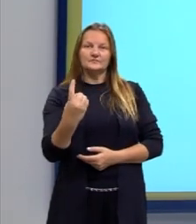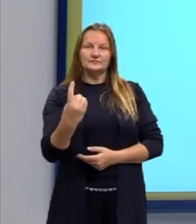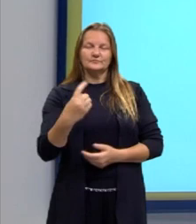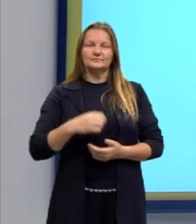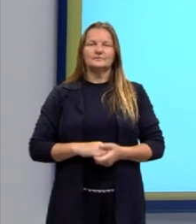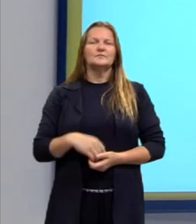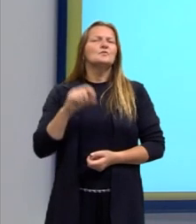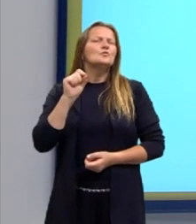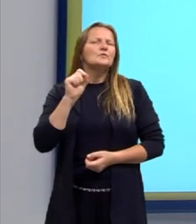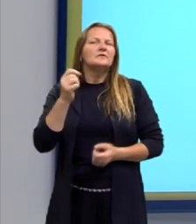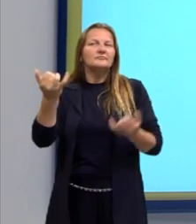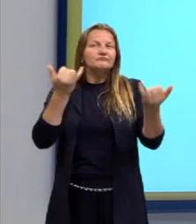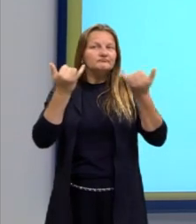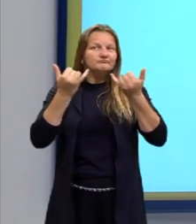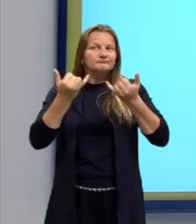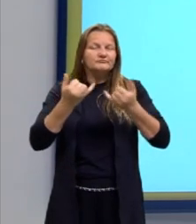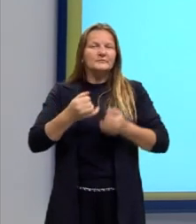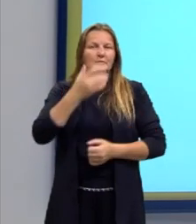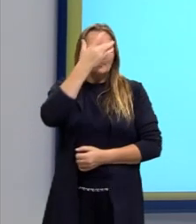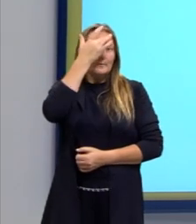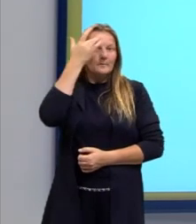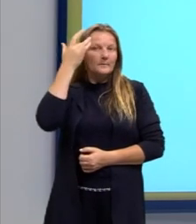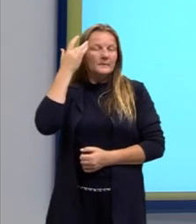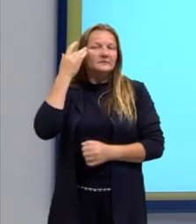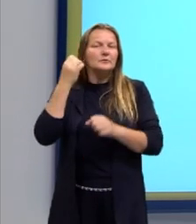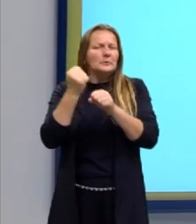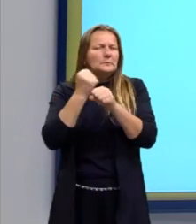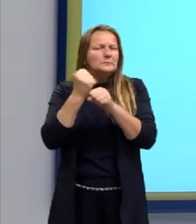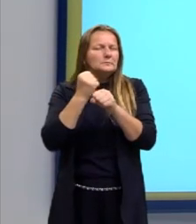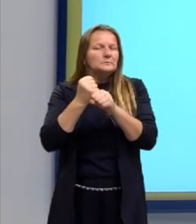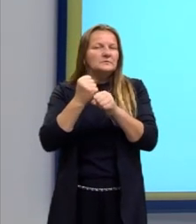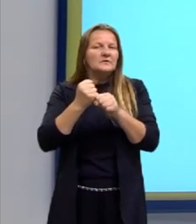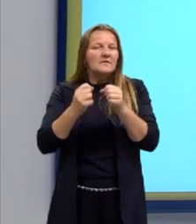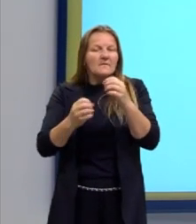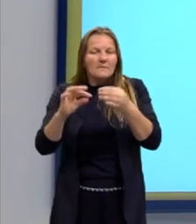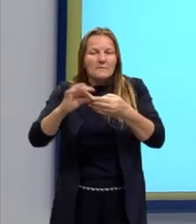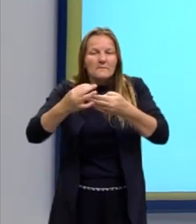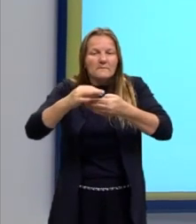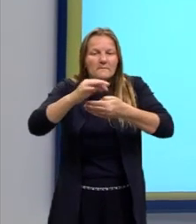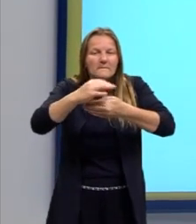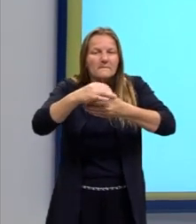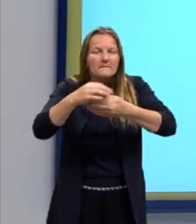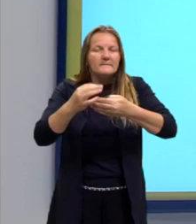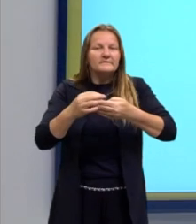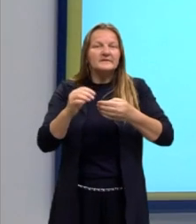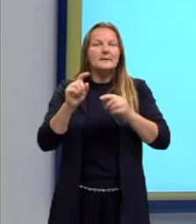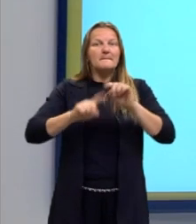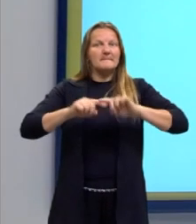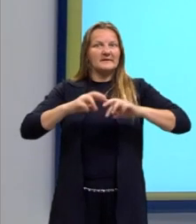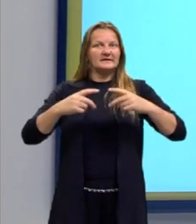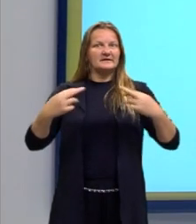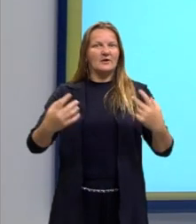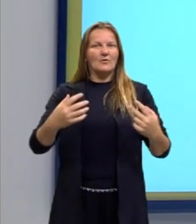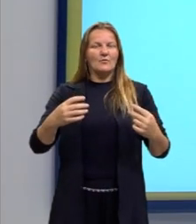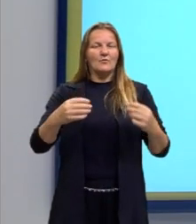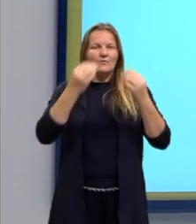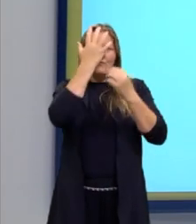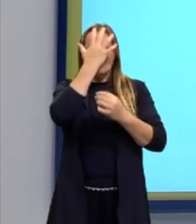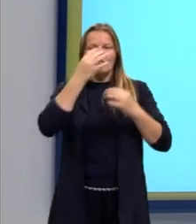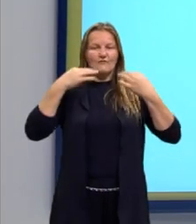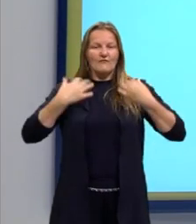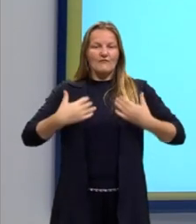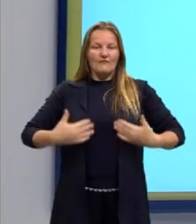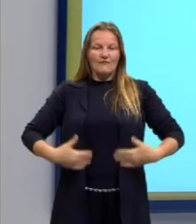seguinte. Uma pessoa produzirá uma fantasia utilizando como materiais dois